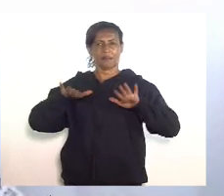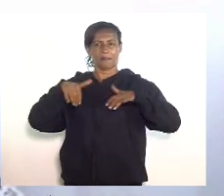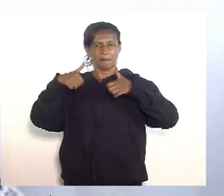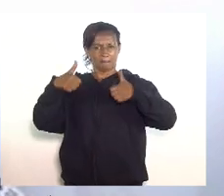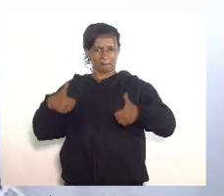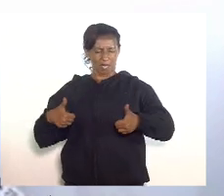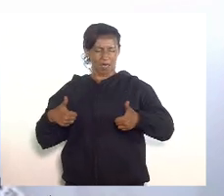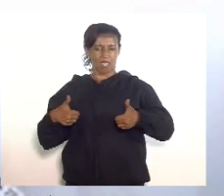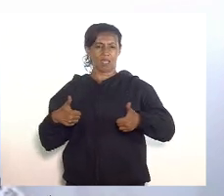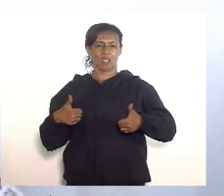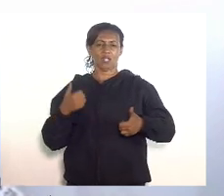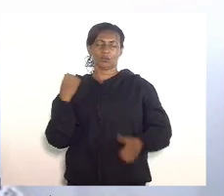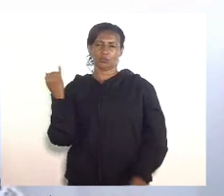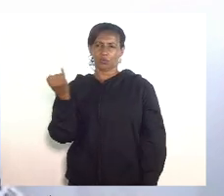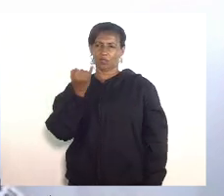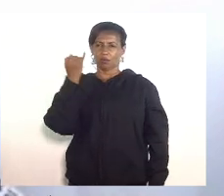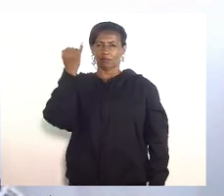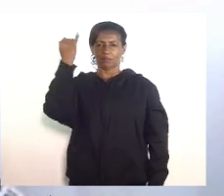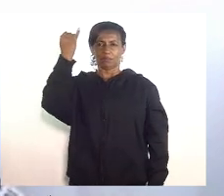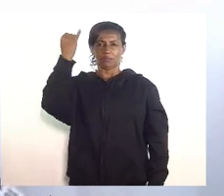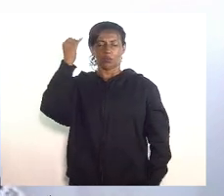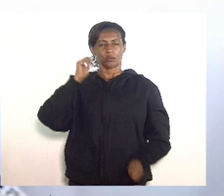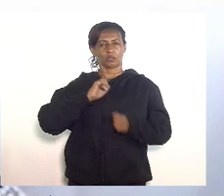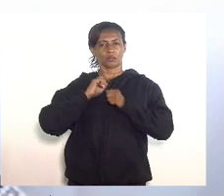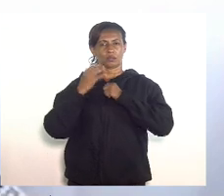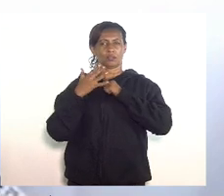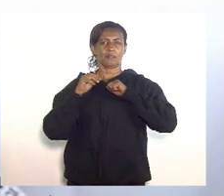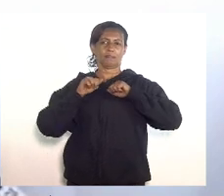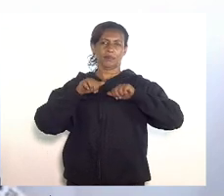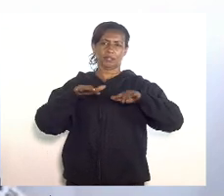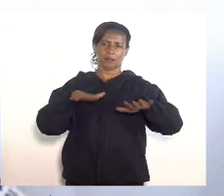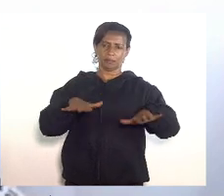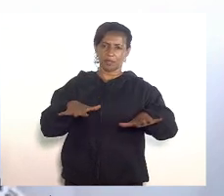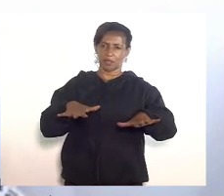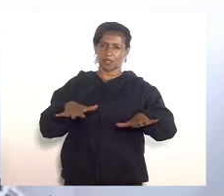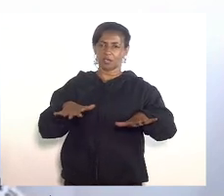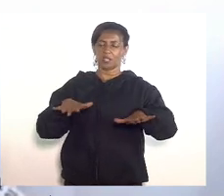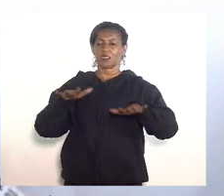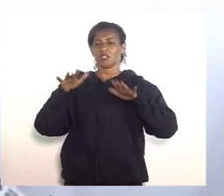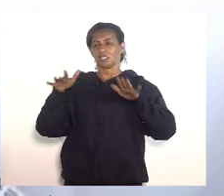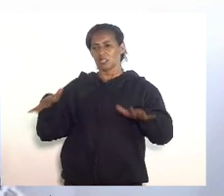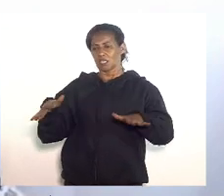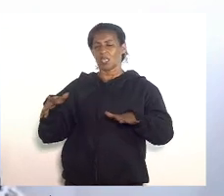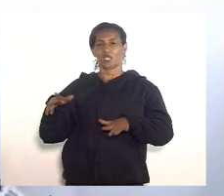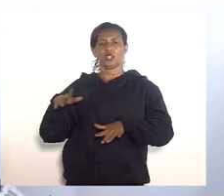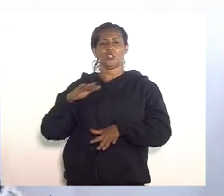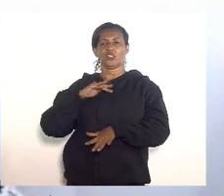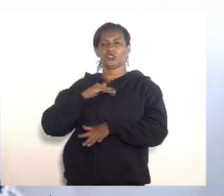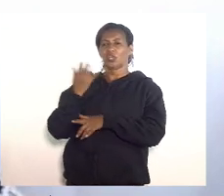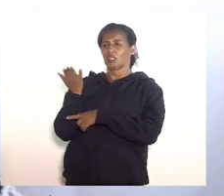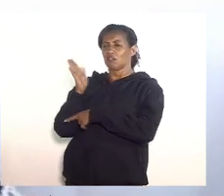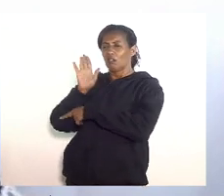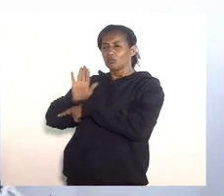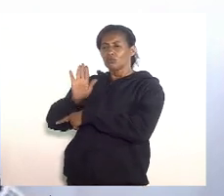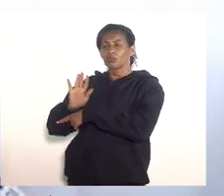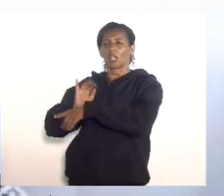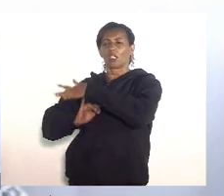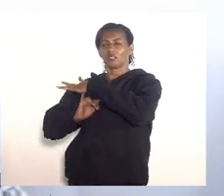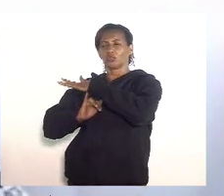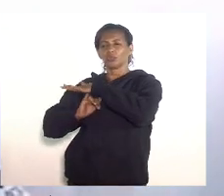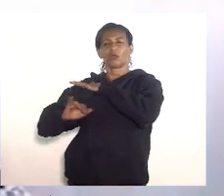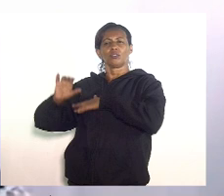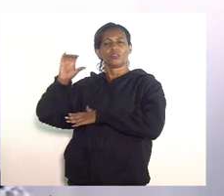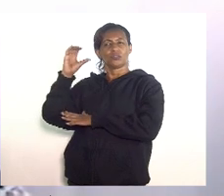seu papel diante da pandemia seja na adoção das medidas de fortalecimento e apoio às instituições de